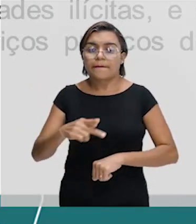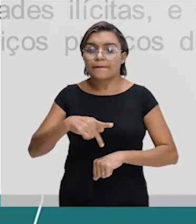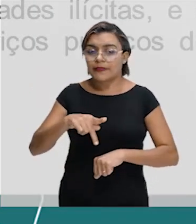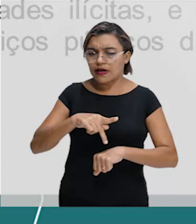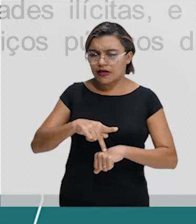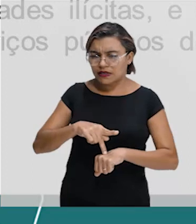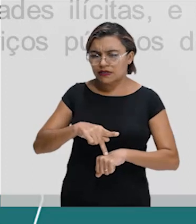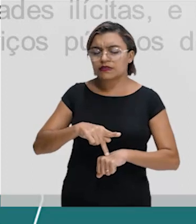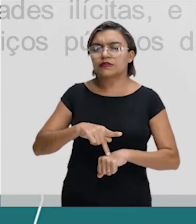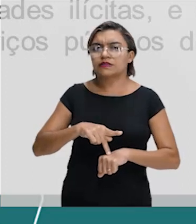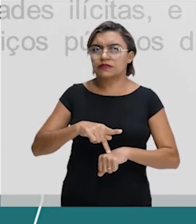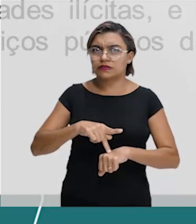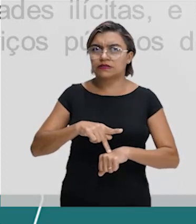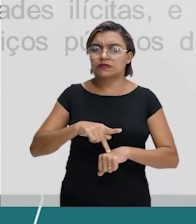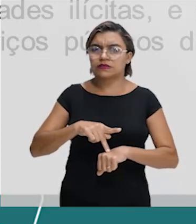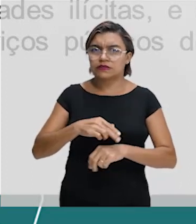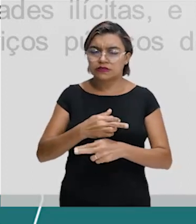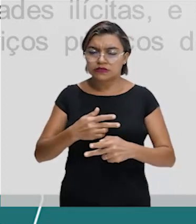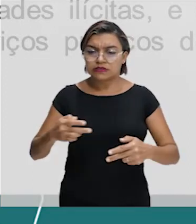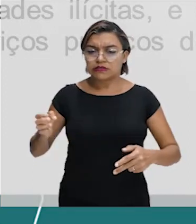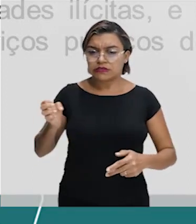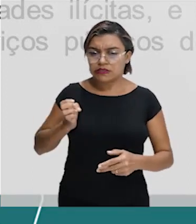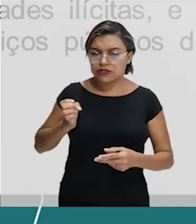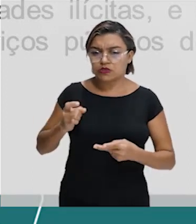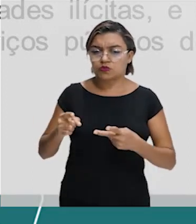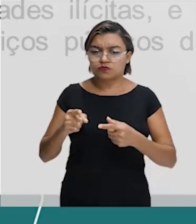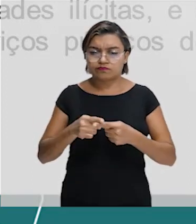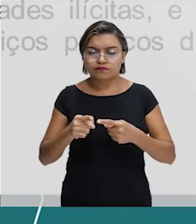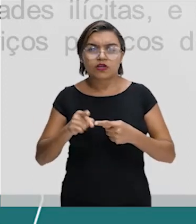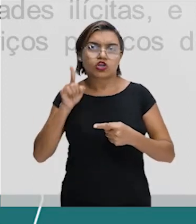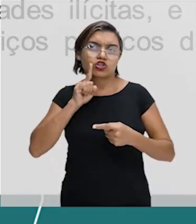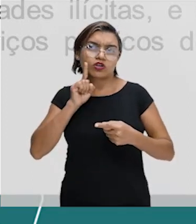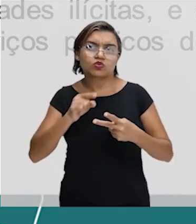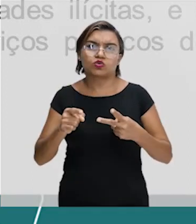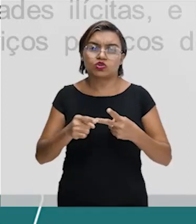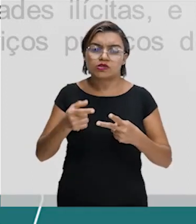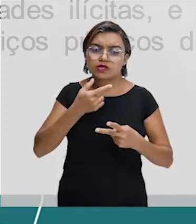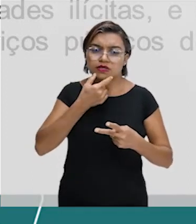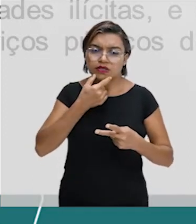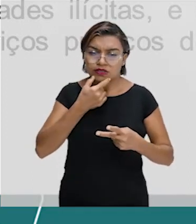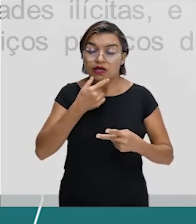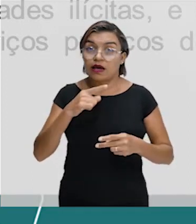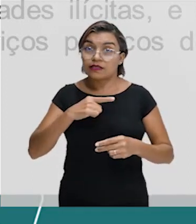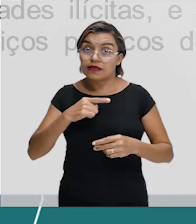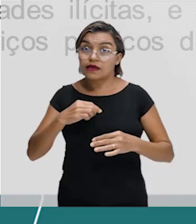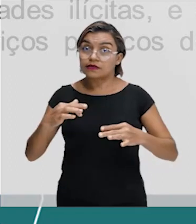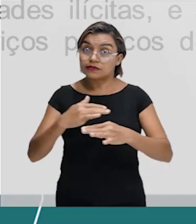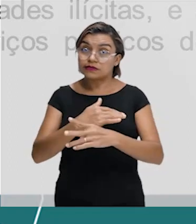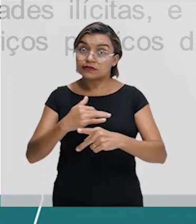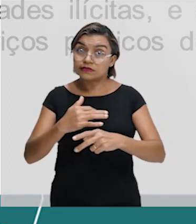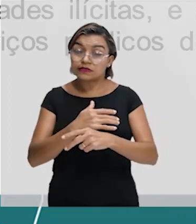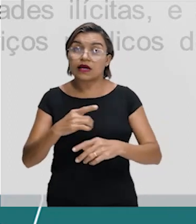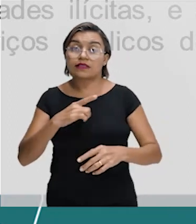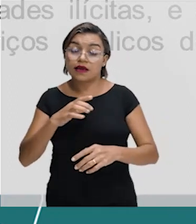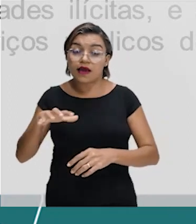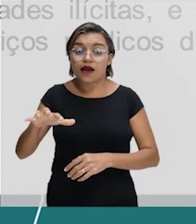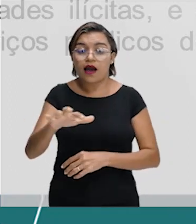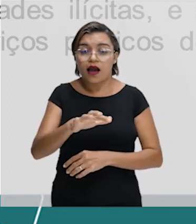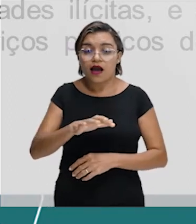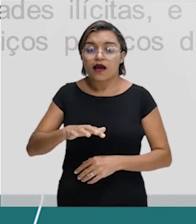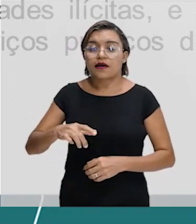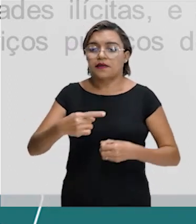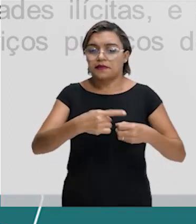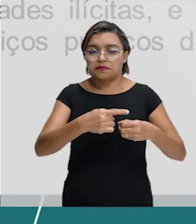considerados muito ricos, tais como Estados Unidos e Inglaterra, em suas grandes cidades existem áreas ou